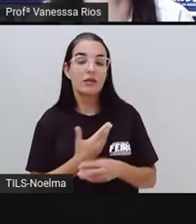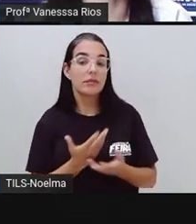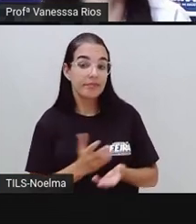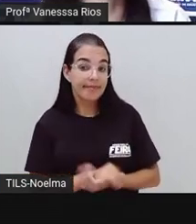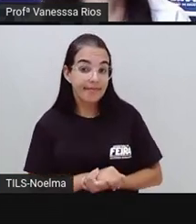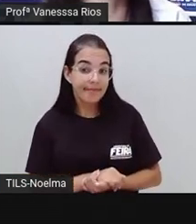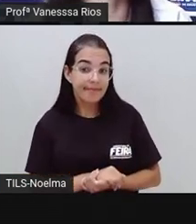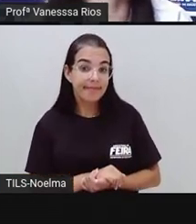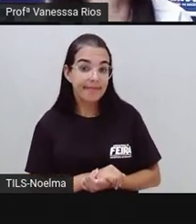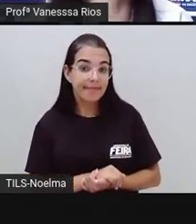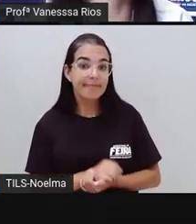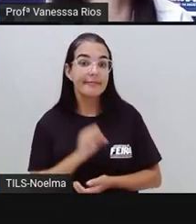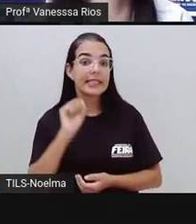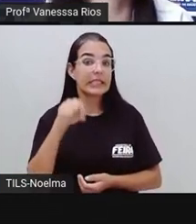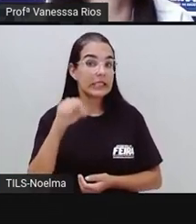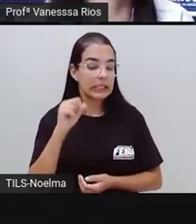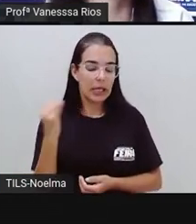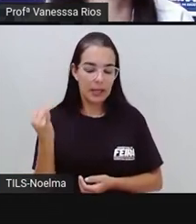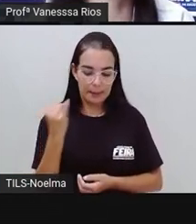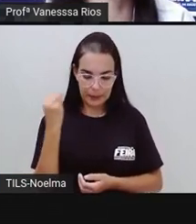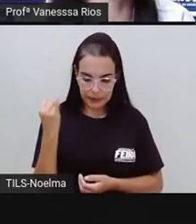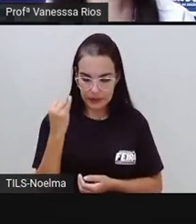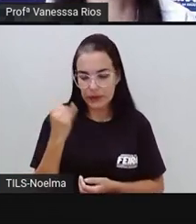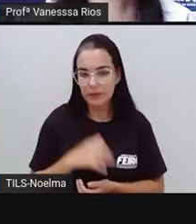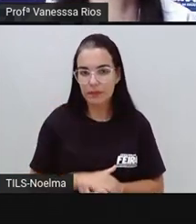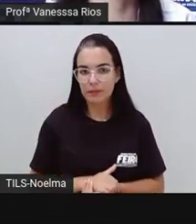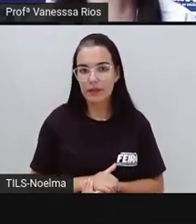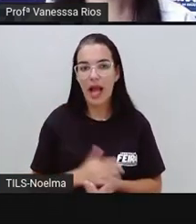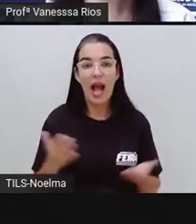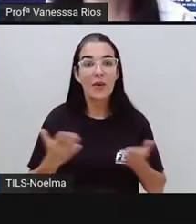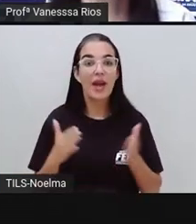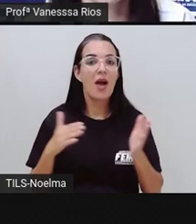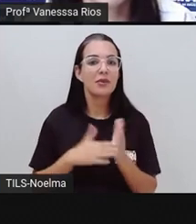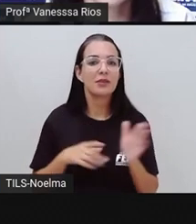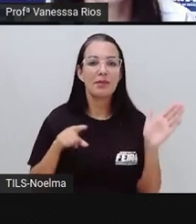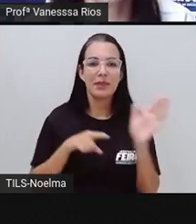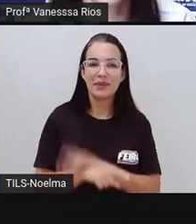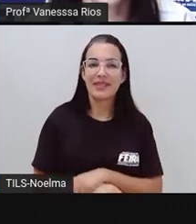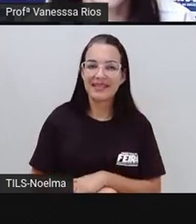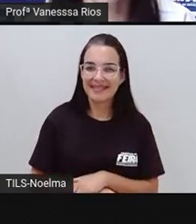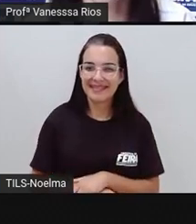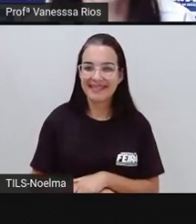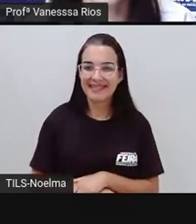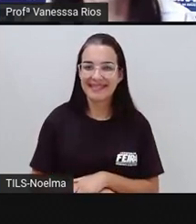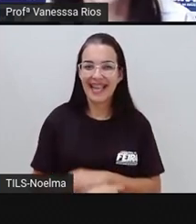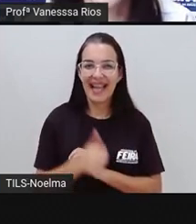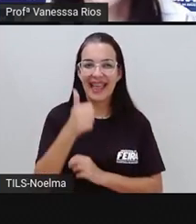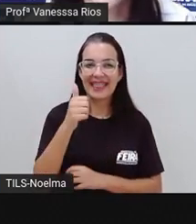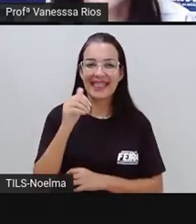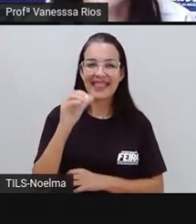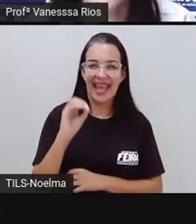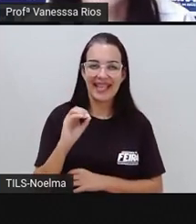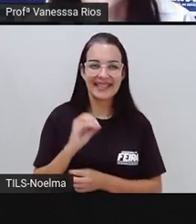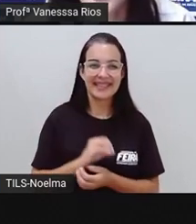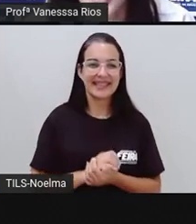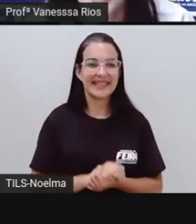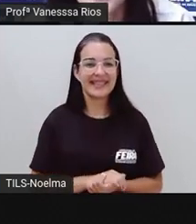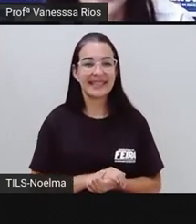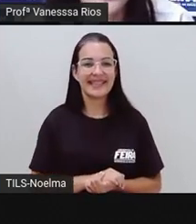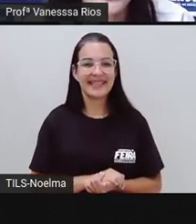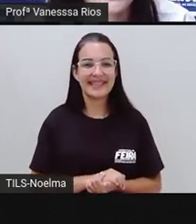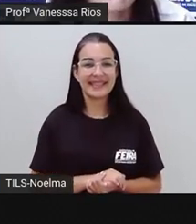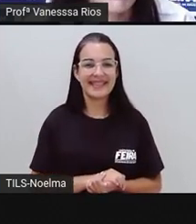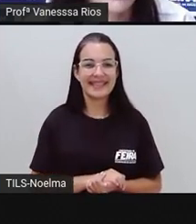realmente isso é importante, viu? E aí chegamos à nossa última pergunta, né? A última pergunta da nossa entrevista